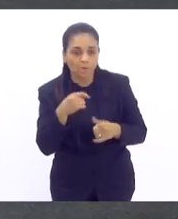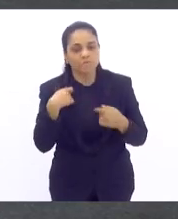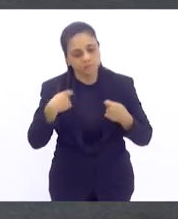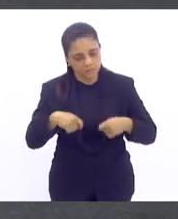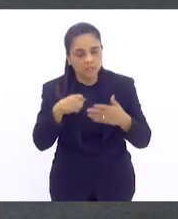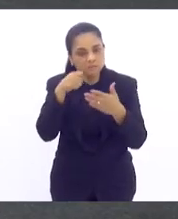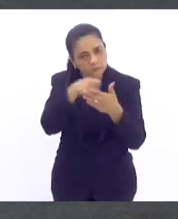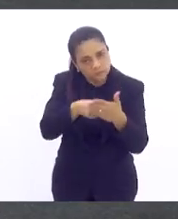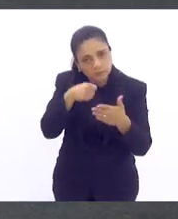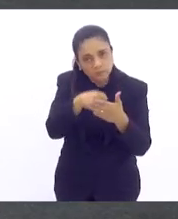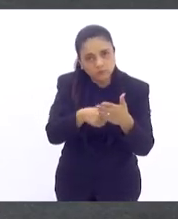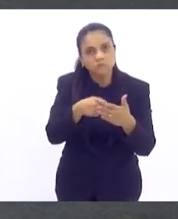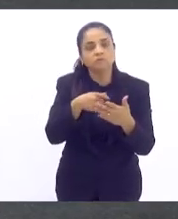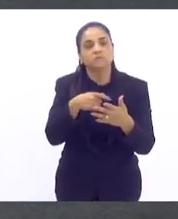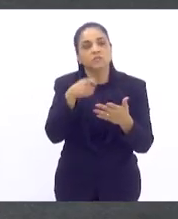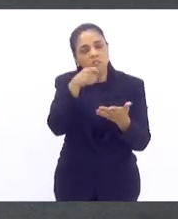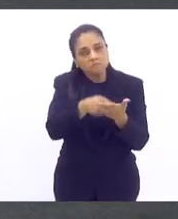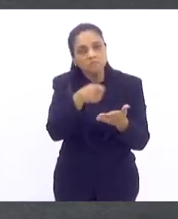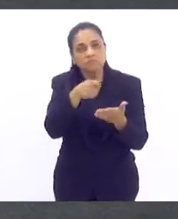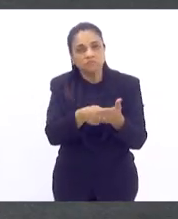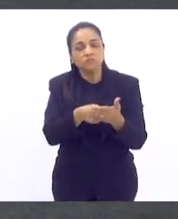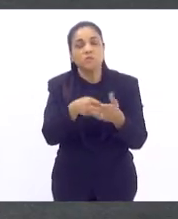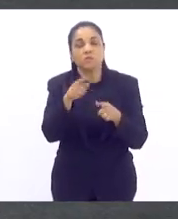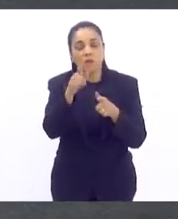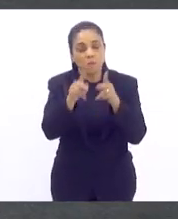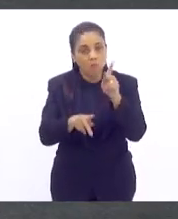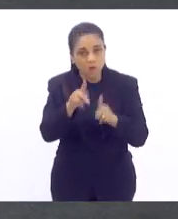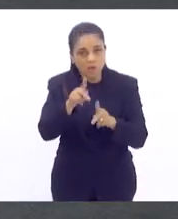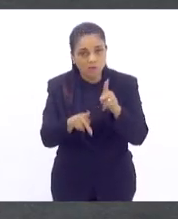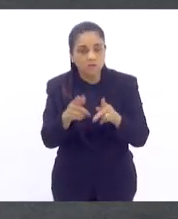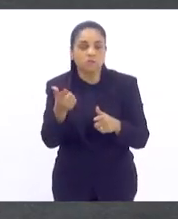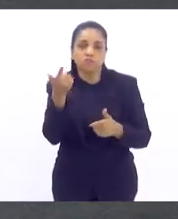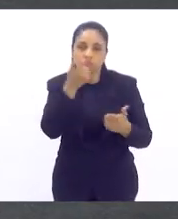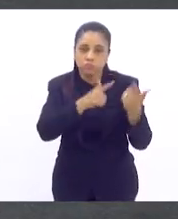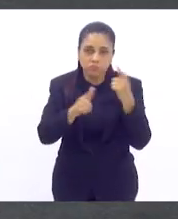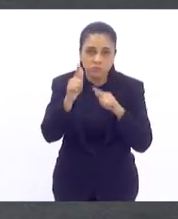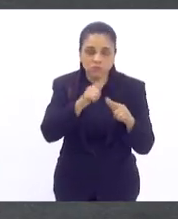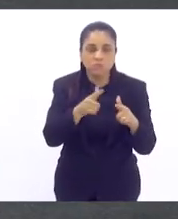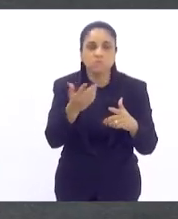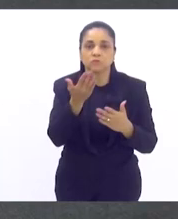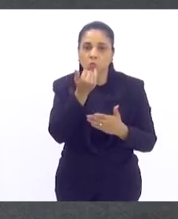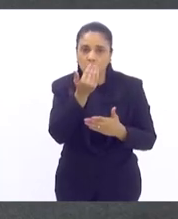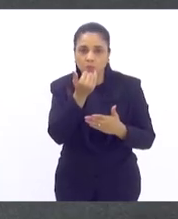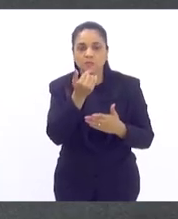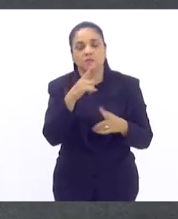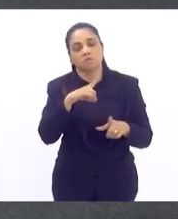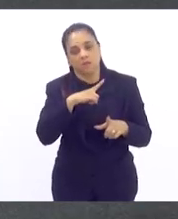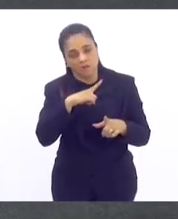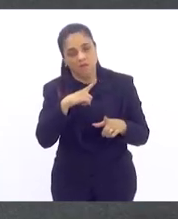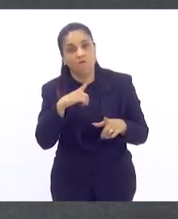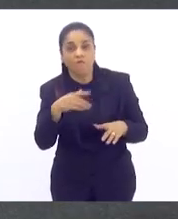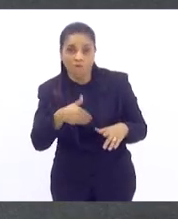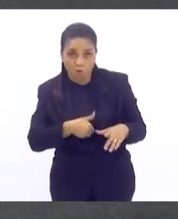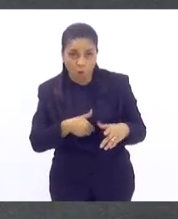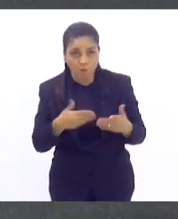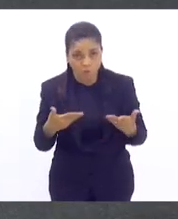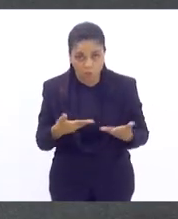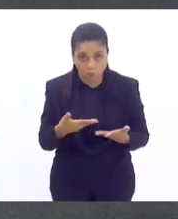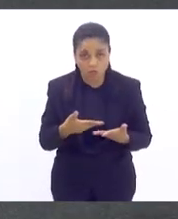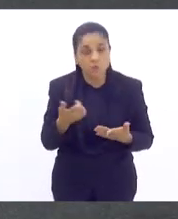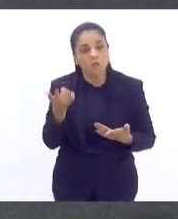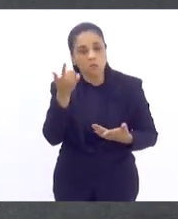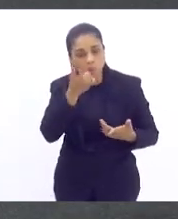reivindicando possibilidades de subsistência para a nossa população que hoje passa fome, mas que tem condições de,